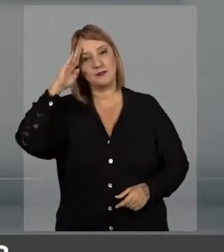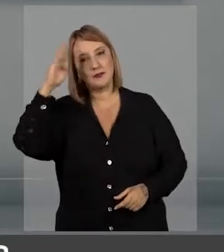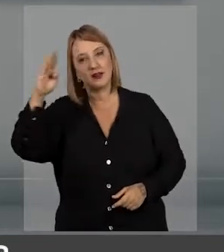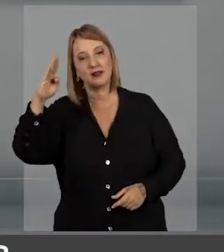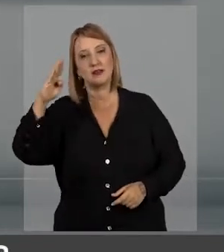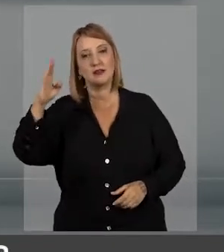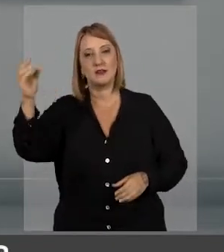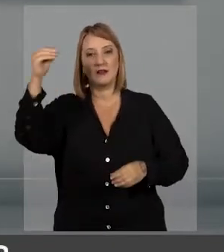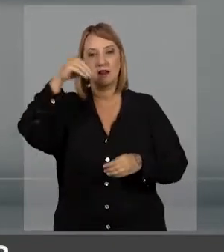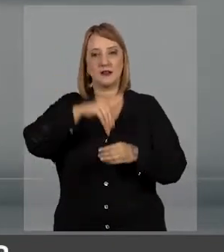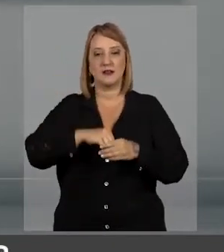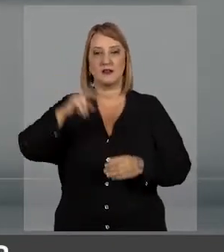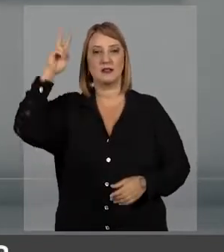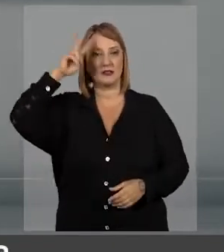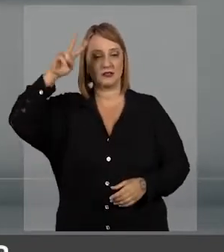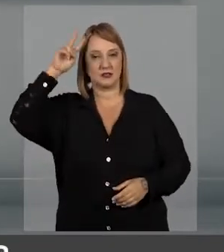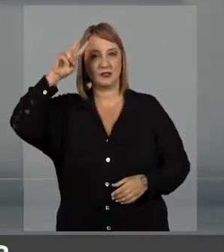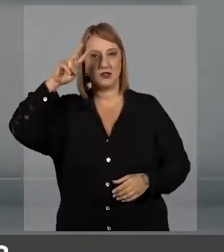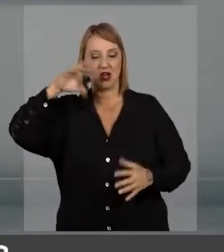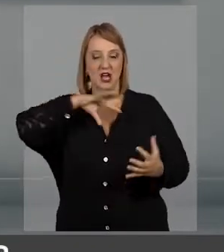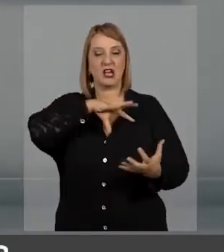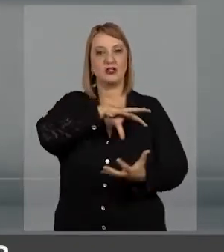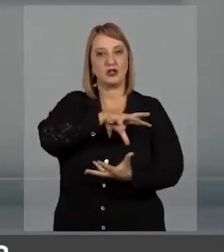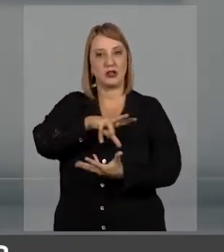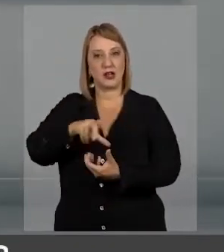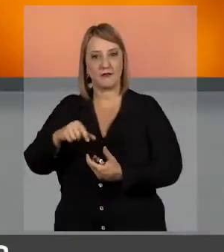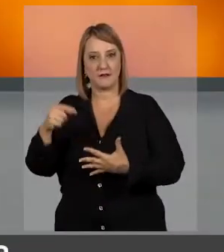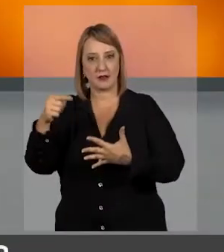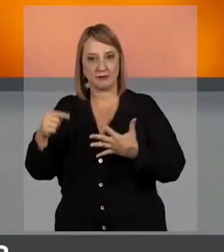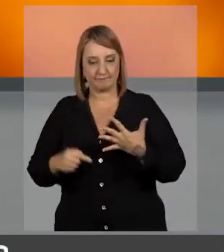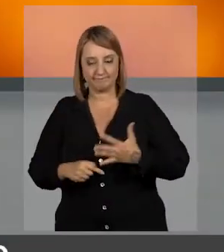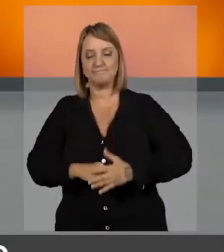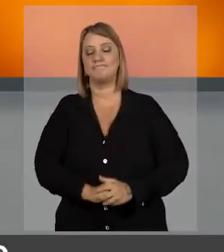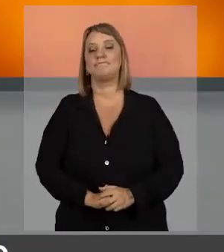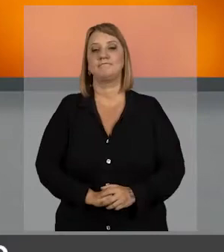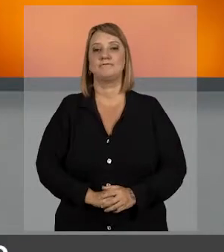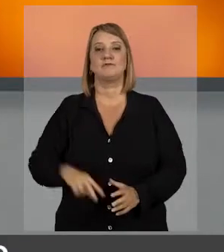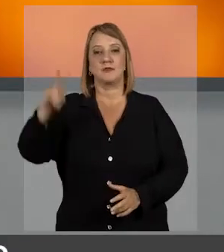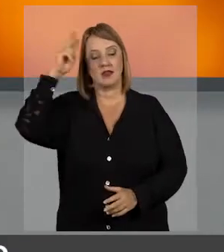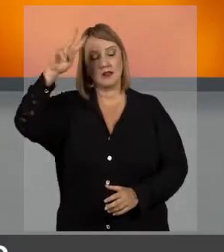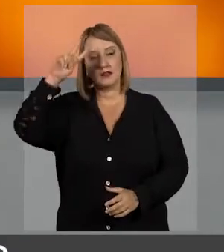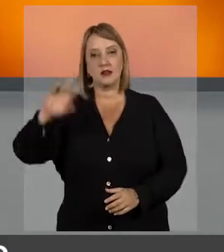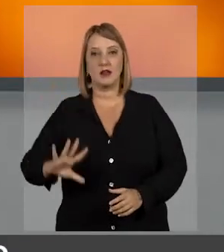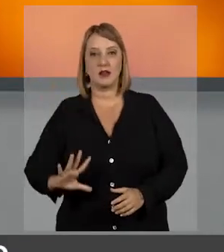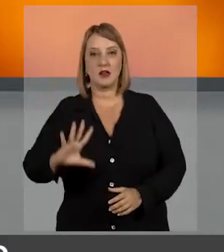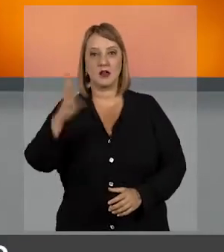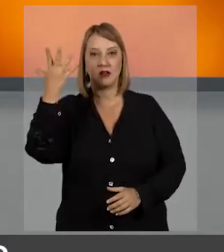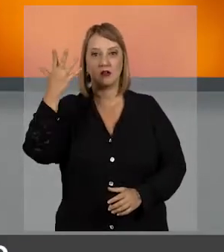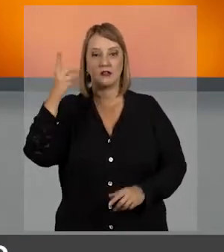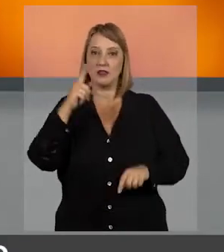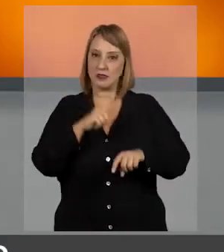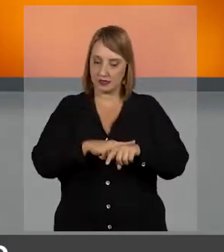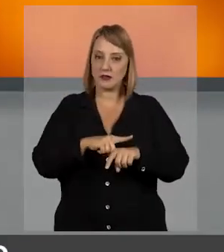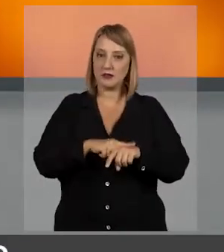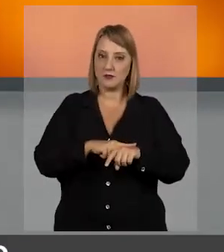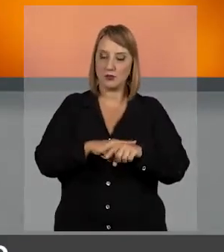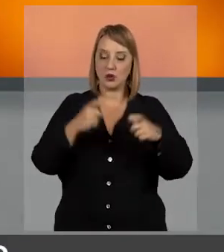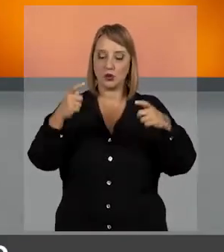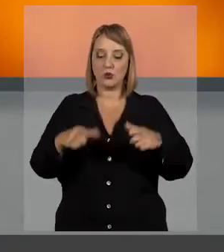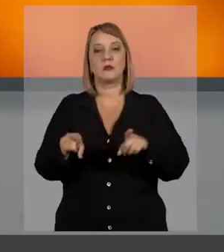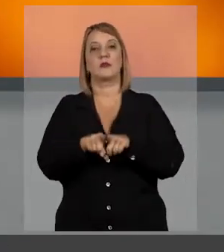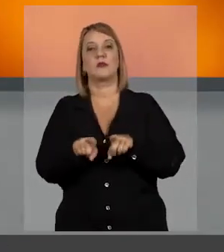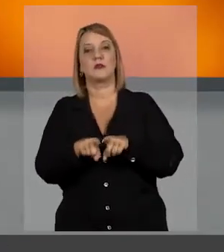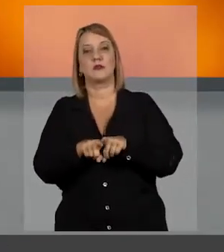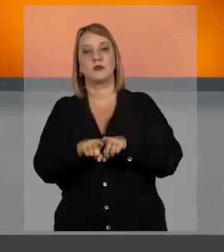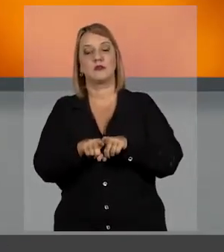principalmente para os componentes de história e geografia. Em história, os fatos acontecem num determinado tempo